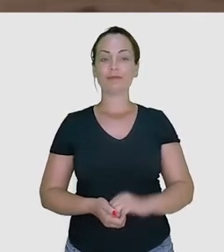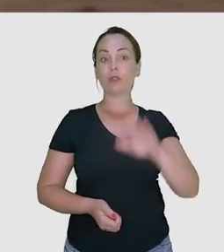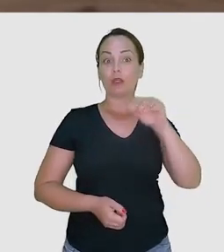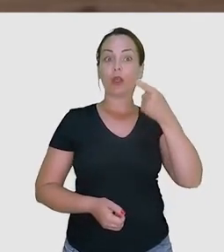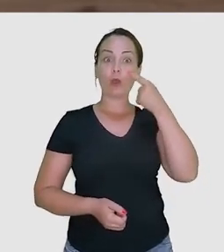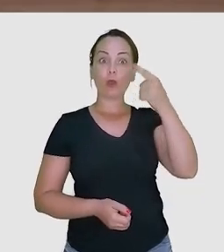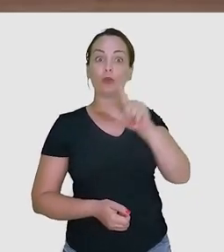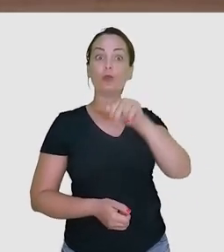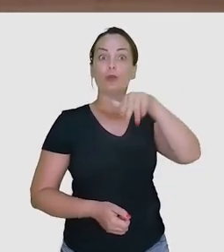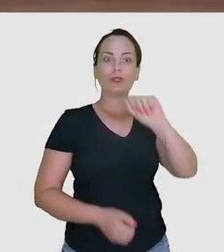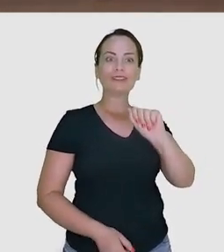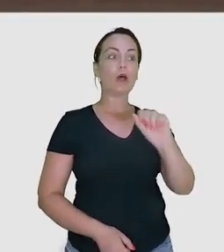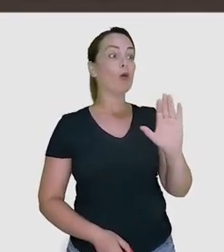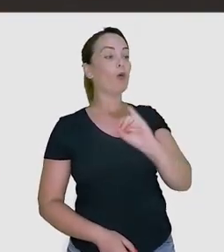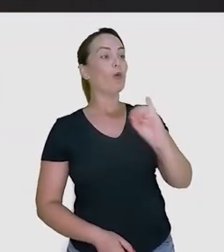na tela do seu computador.